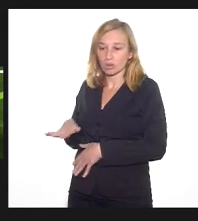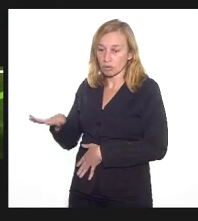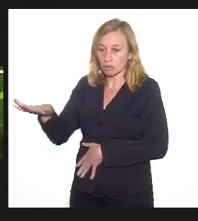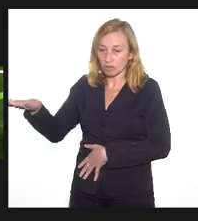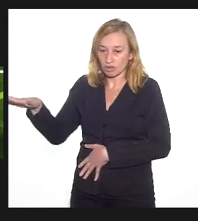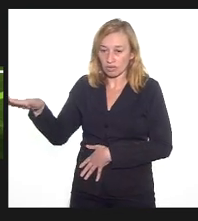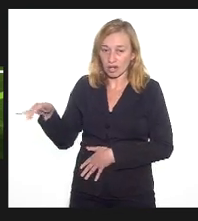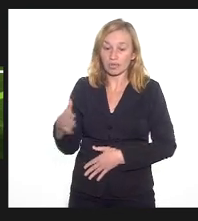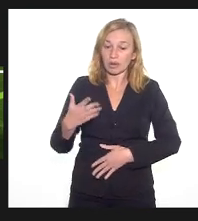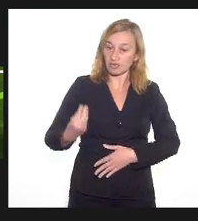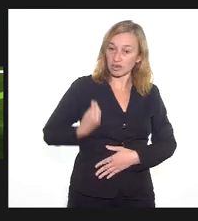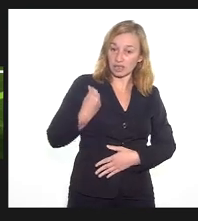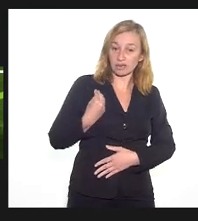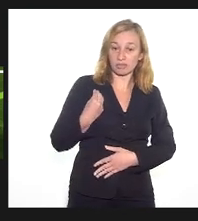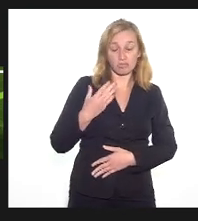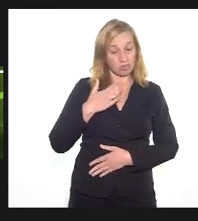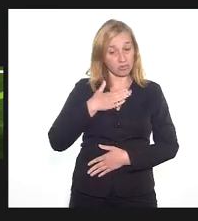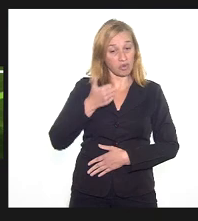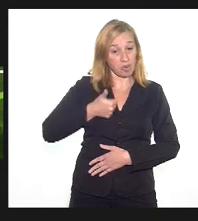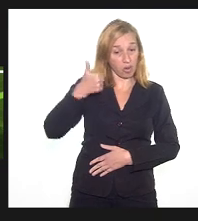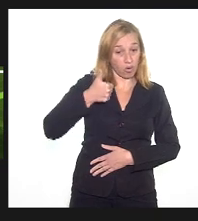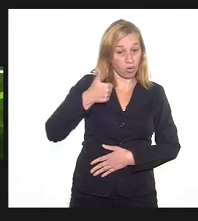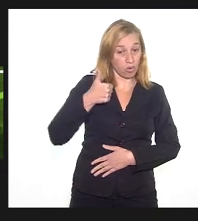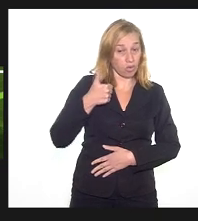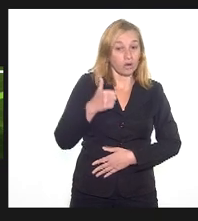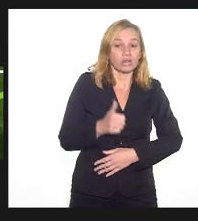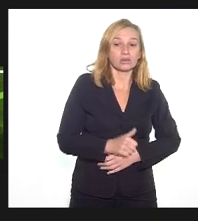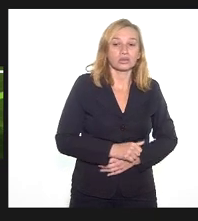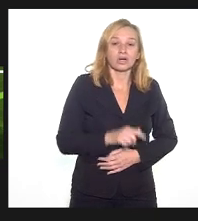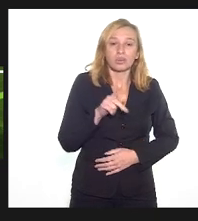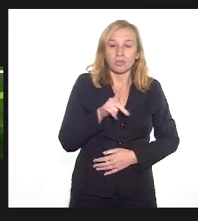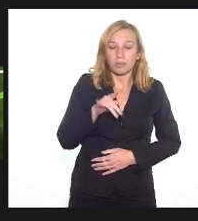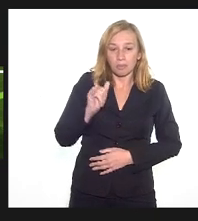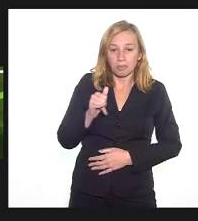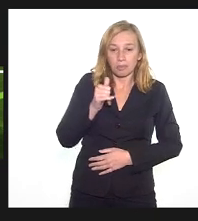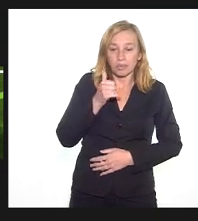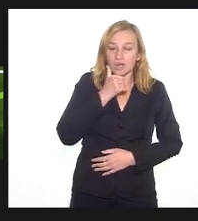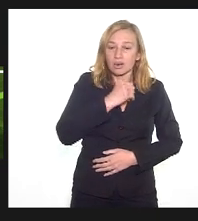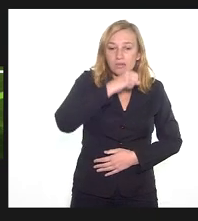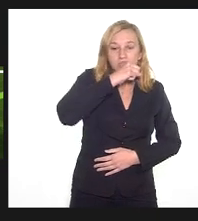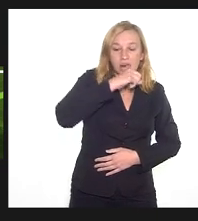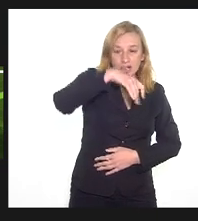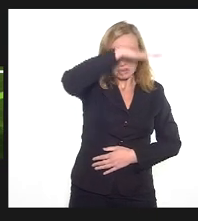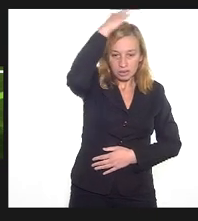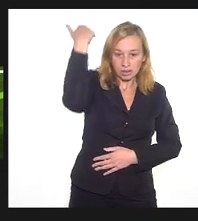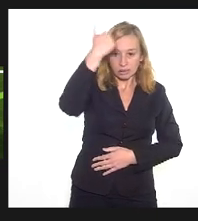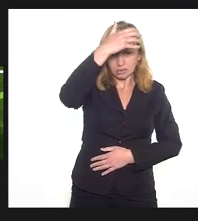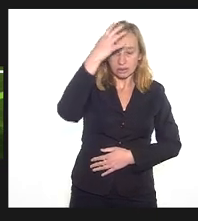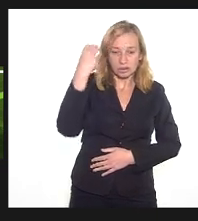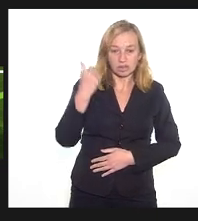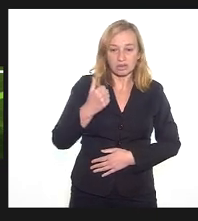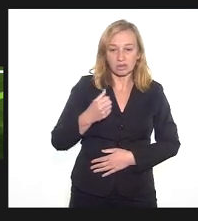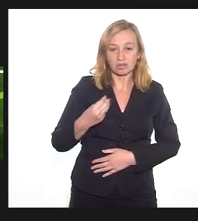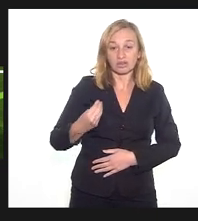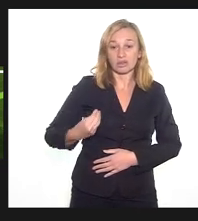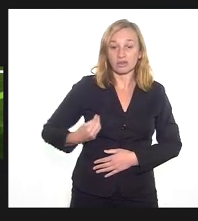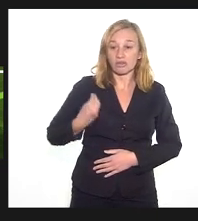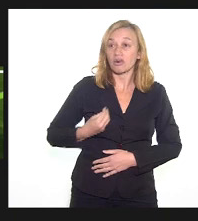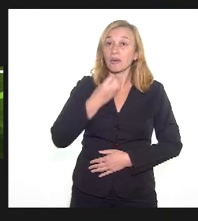minha vida ficar legal e os pais e mães de santo poderem continuar pelo menos morando em sua casa.